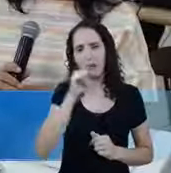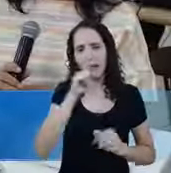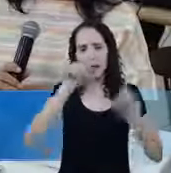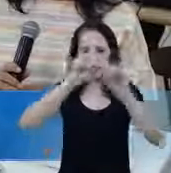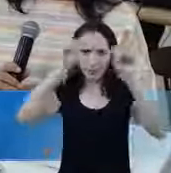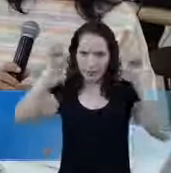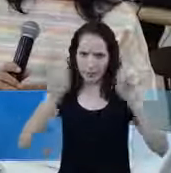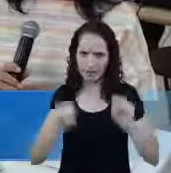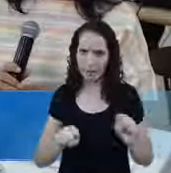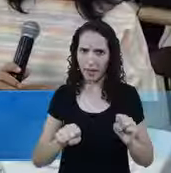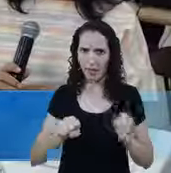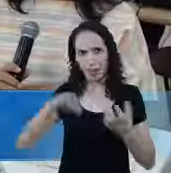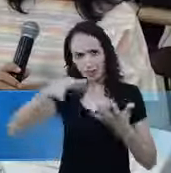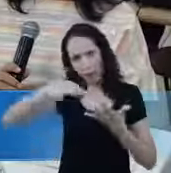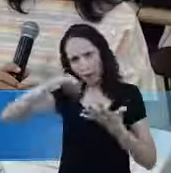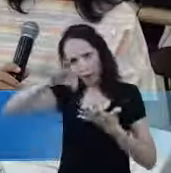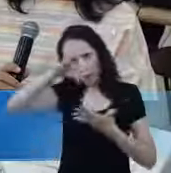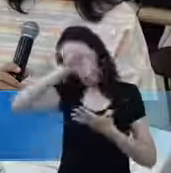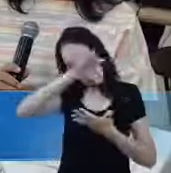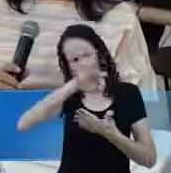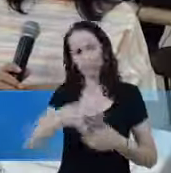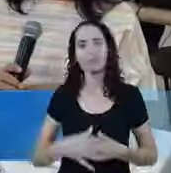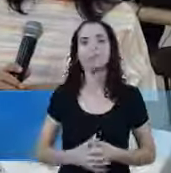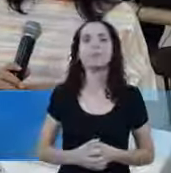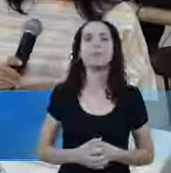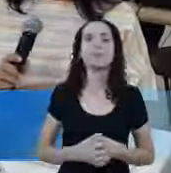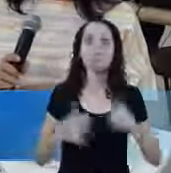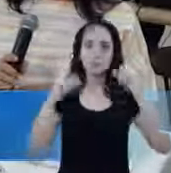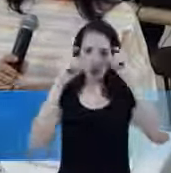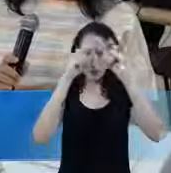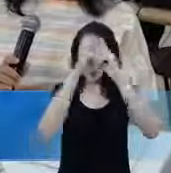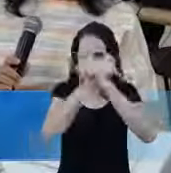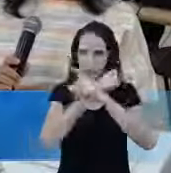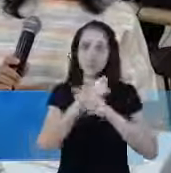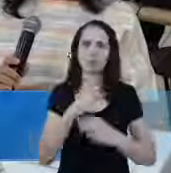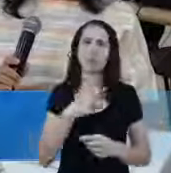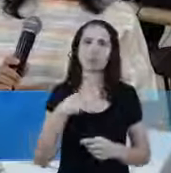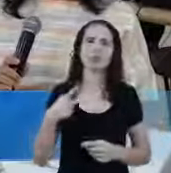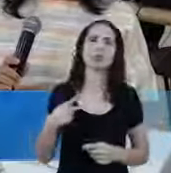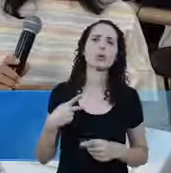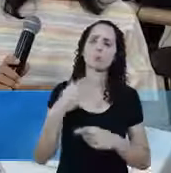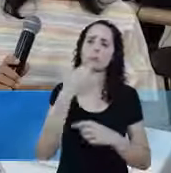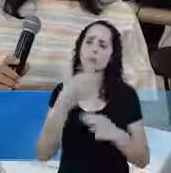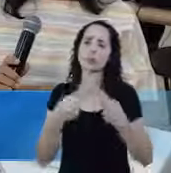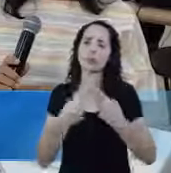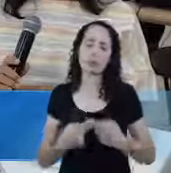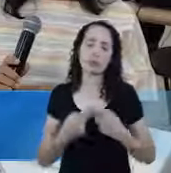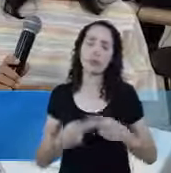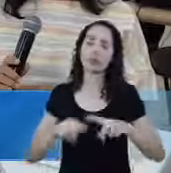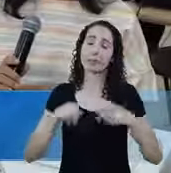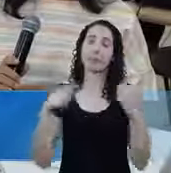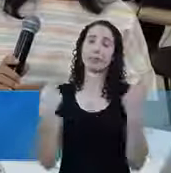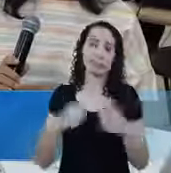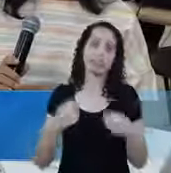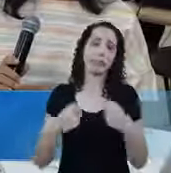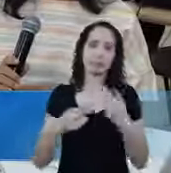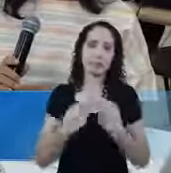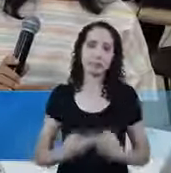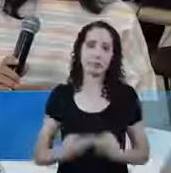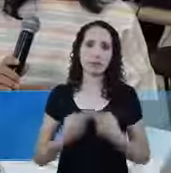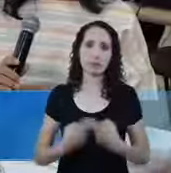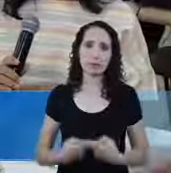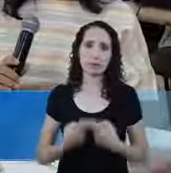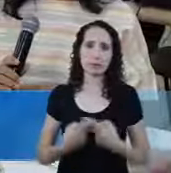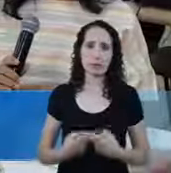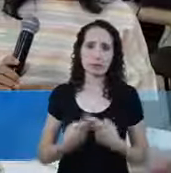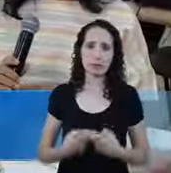ser corrigidas no dia a dia Enfim É difícil mais uma vez, viu, pastor A gente pedir paciência para quem está com necessidade Hoje Mas é necessário Hoje